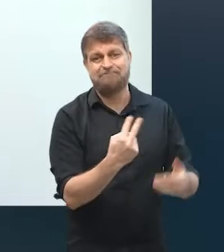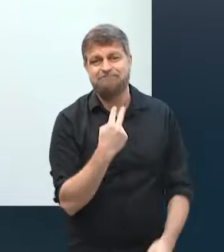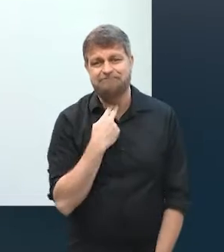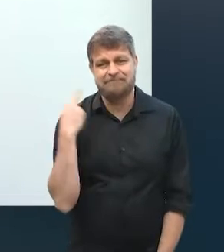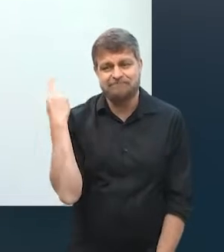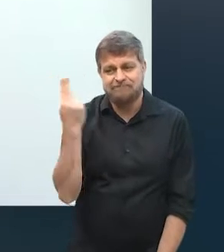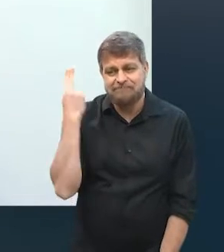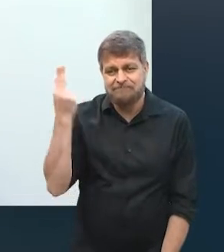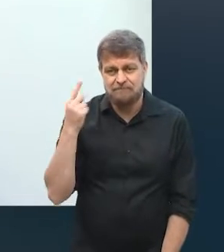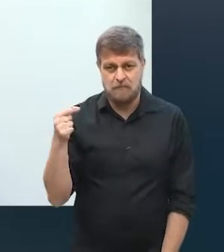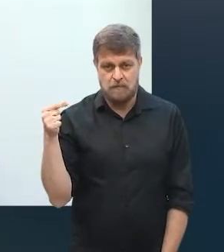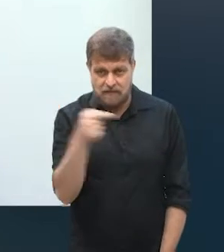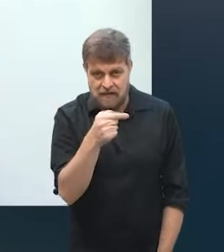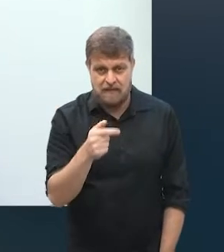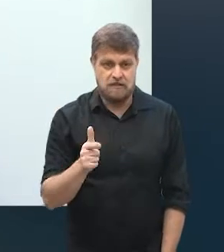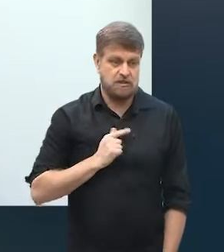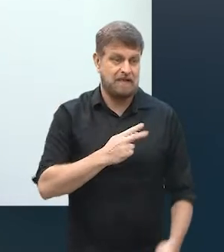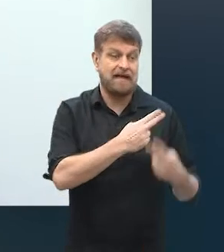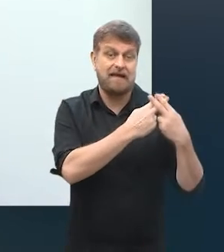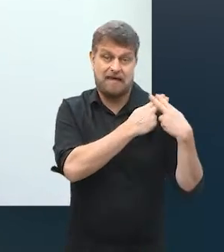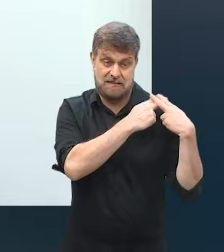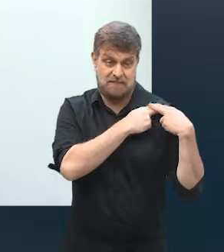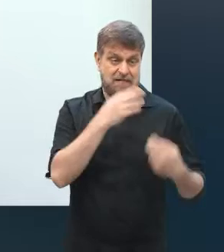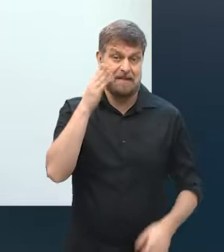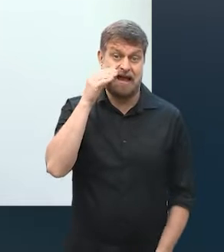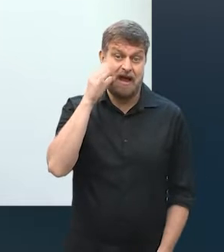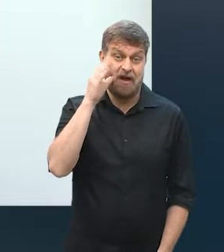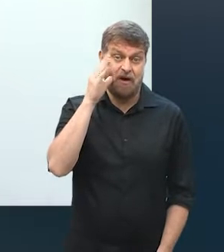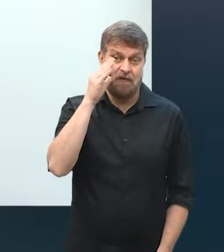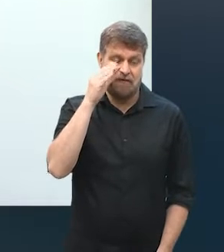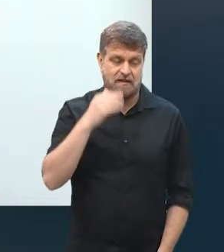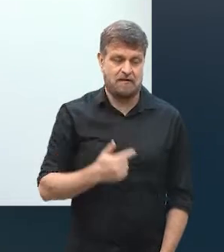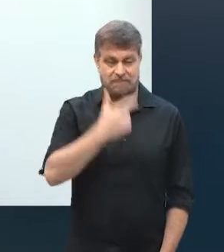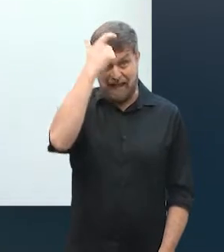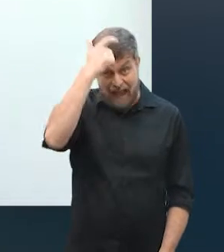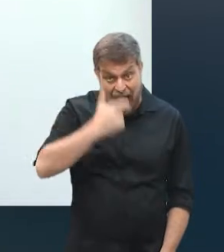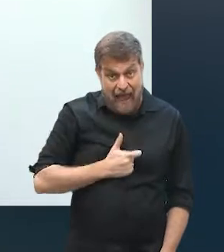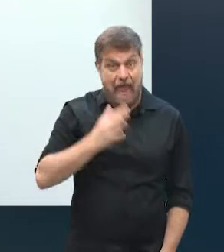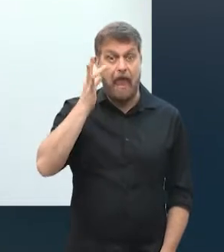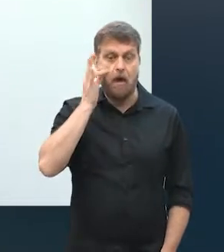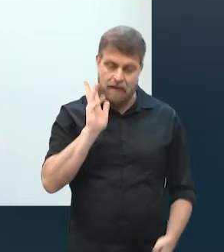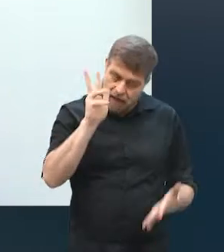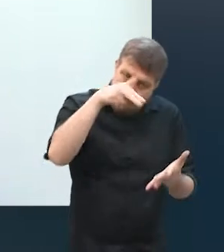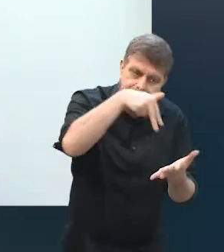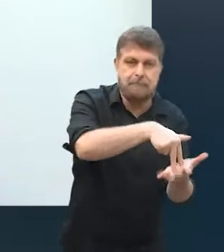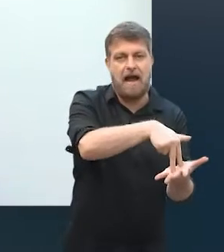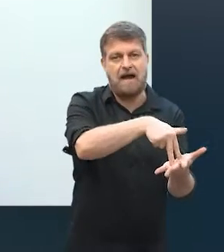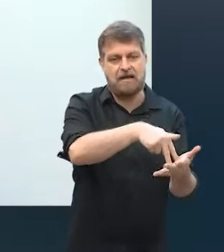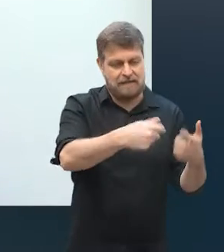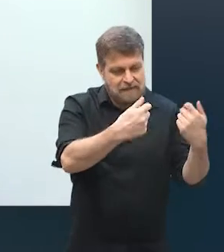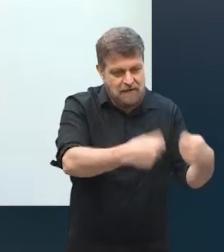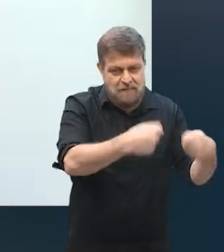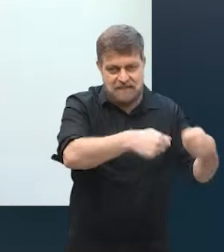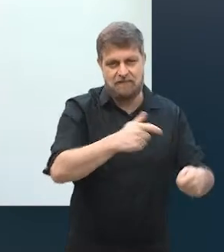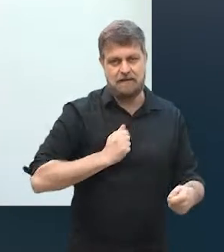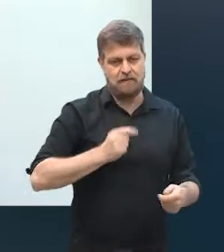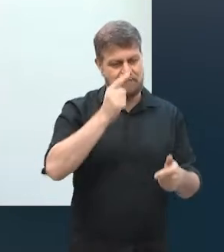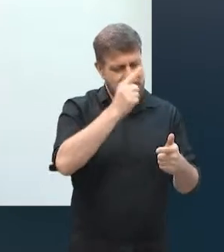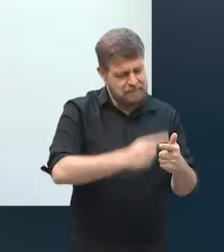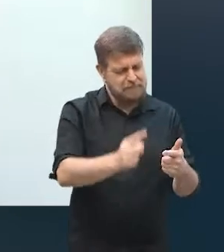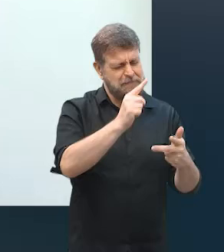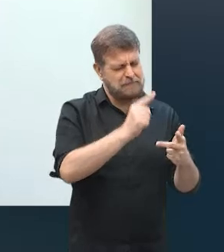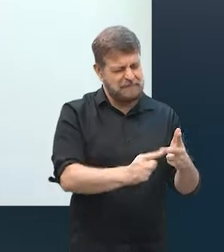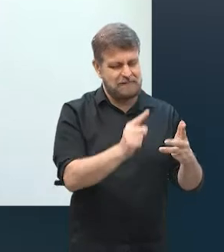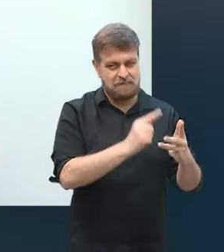coisas que você dá responsabilidade, às vezes, pra um funcionário, teria que ser uma responsabilidade sua. Então, eu tive alguns problemas,